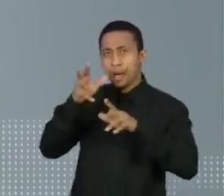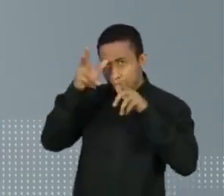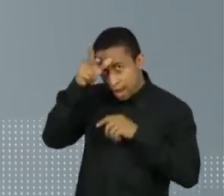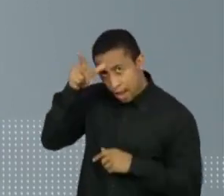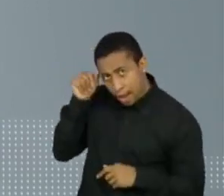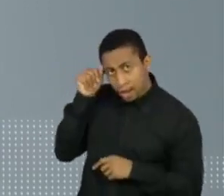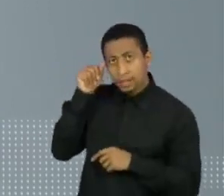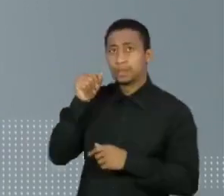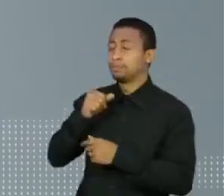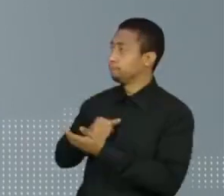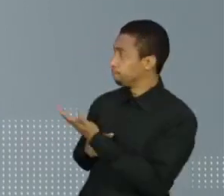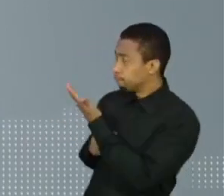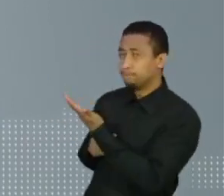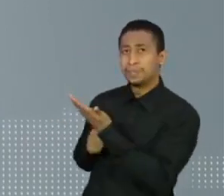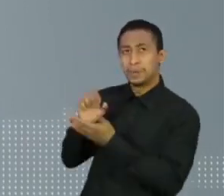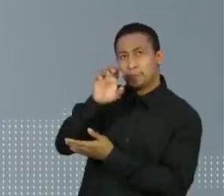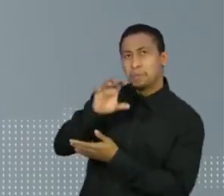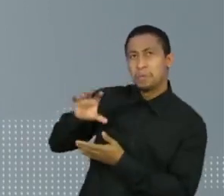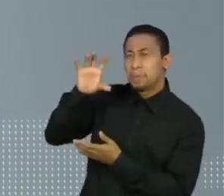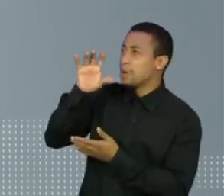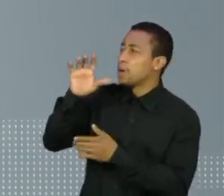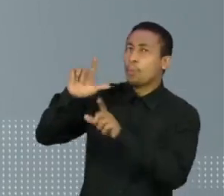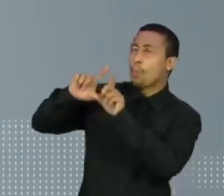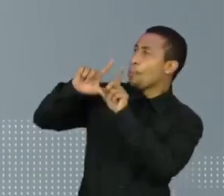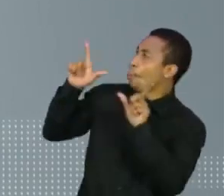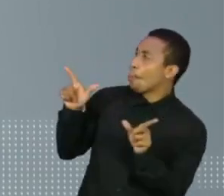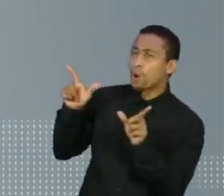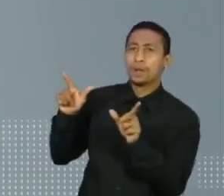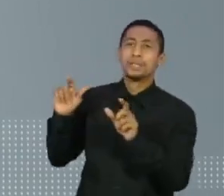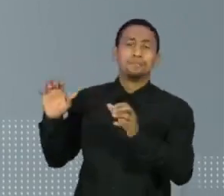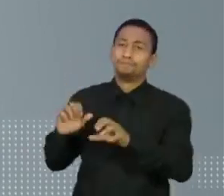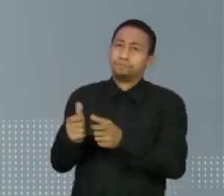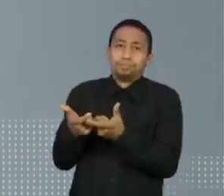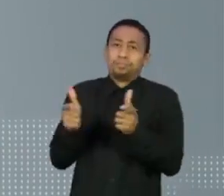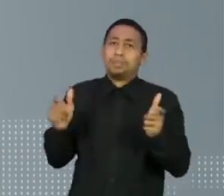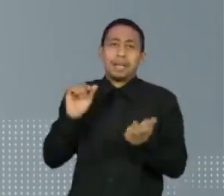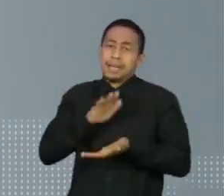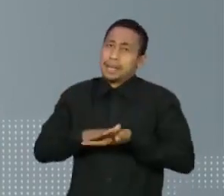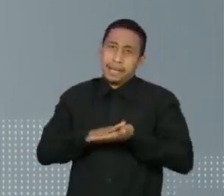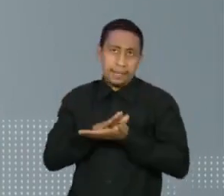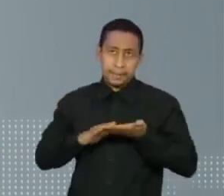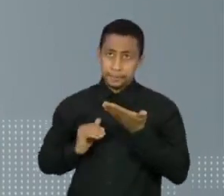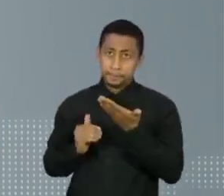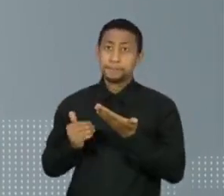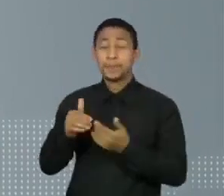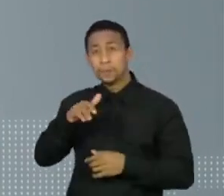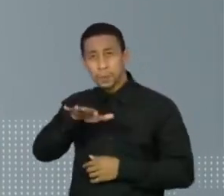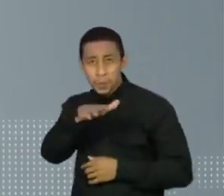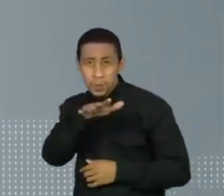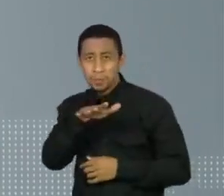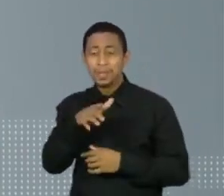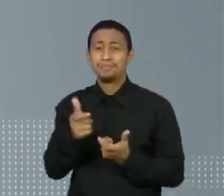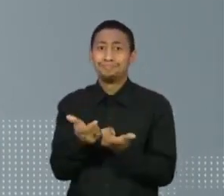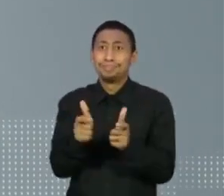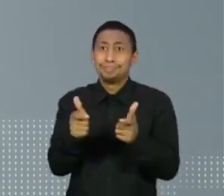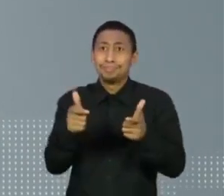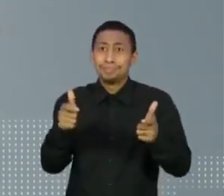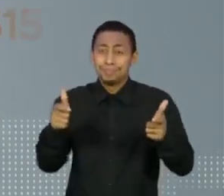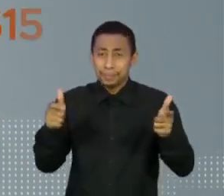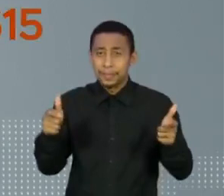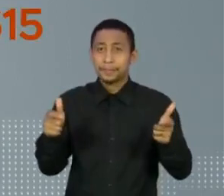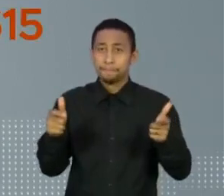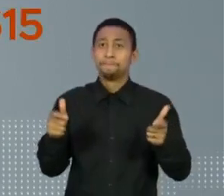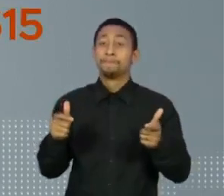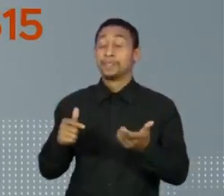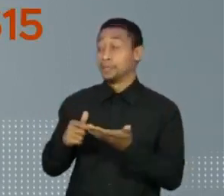Pará, Rondônia e Roraima, na região norte, e Ceará e Maranhão, no Nordeste. A média de casos cresce em ritmo mais lento. Já